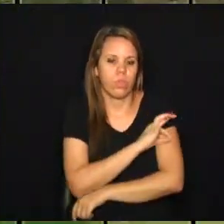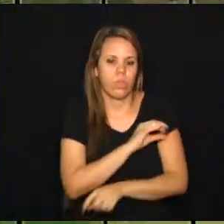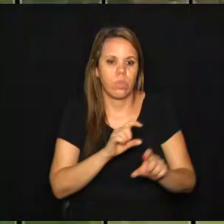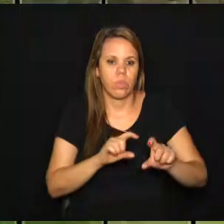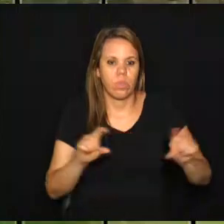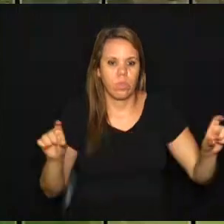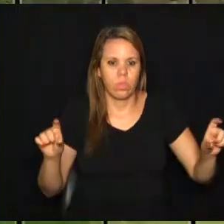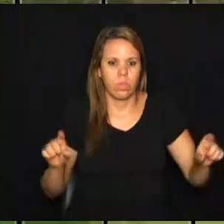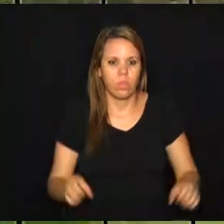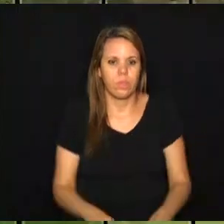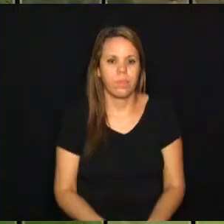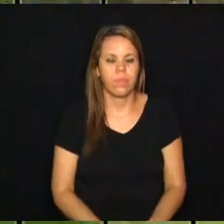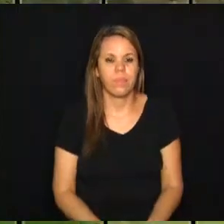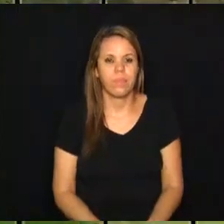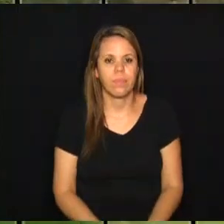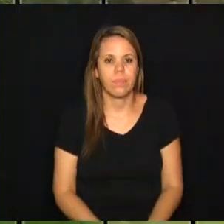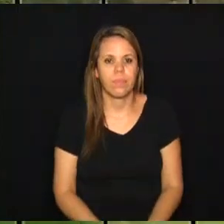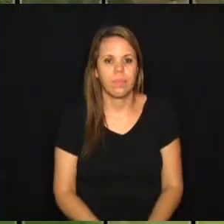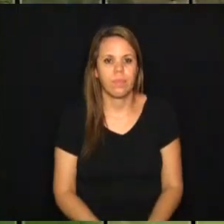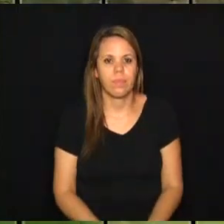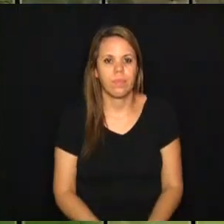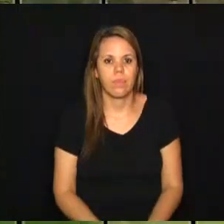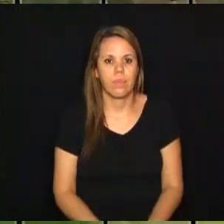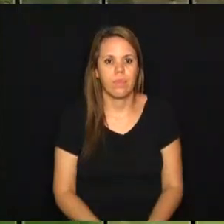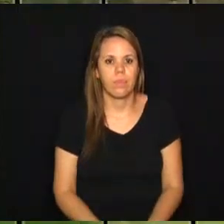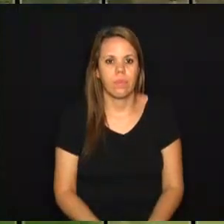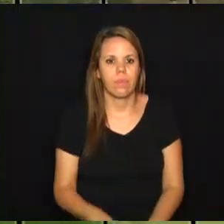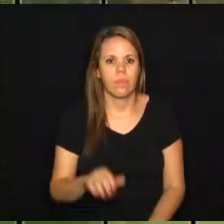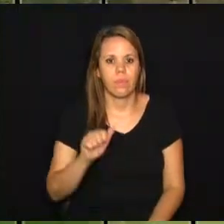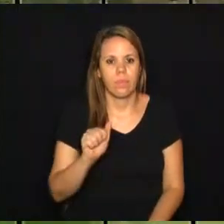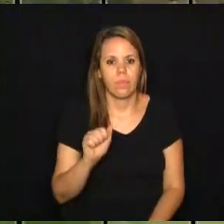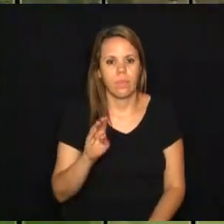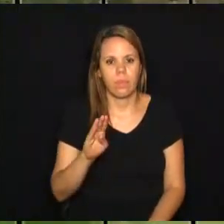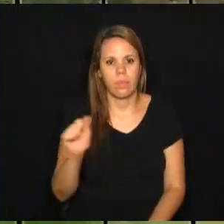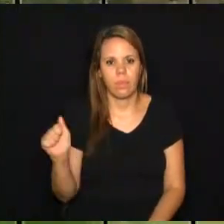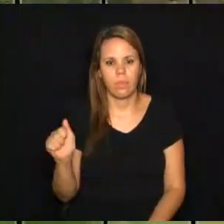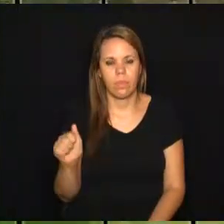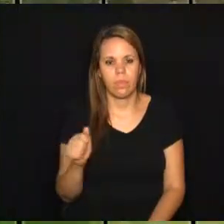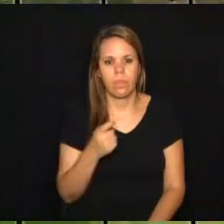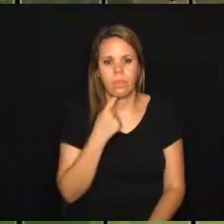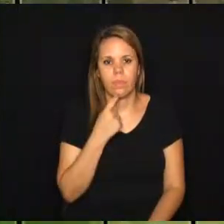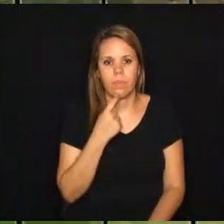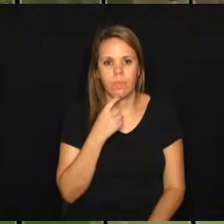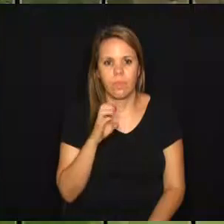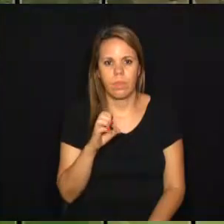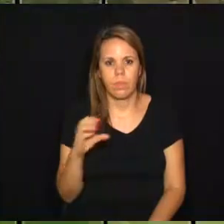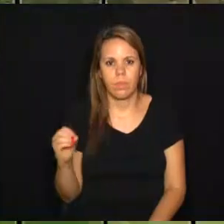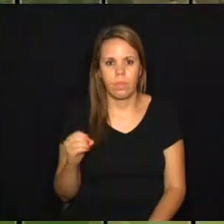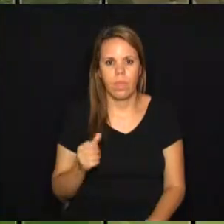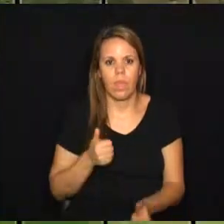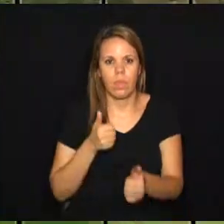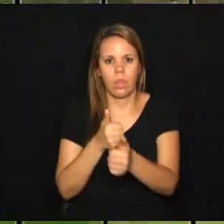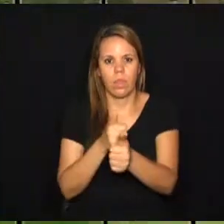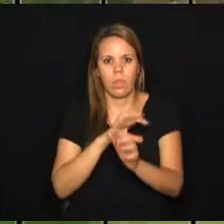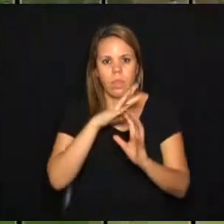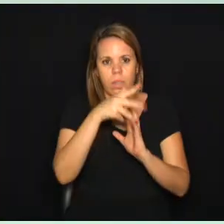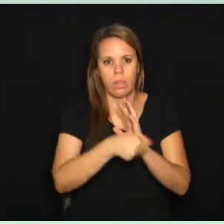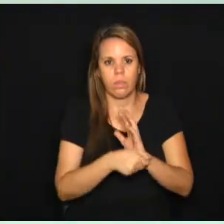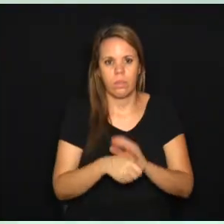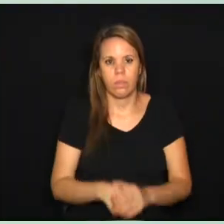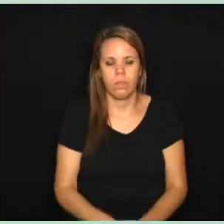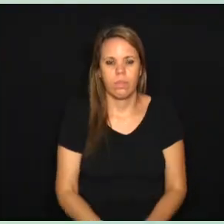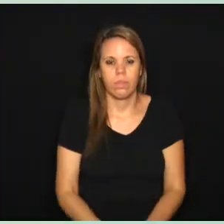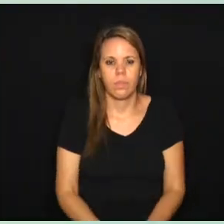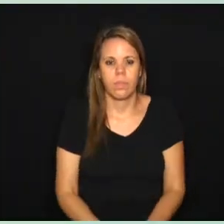.sp.gov.br, aba Campinas, ecopontos. Até o próximo Giro Ambiental!